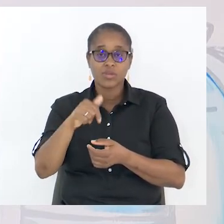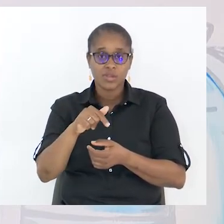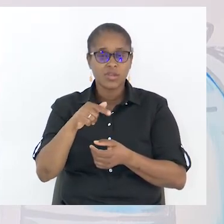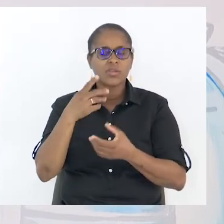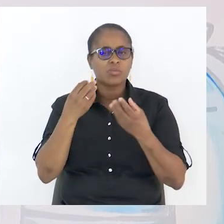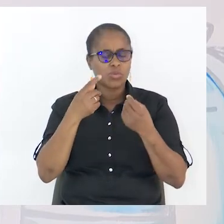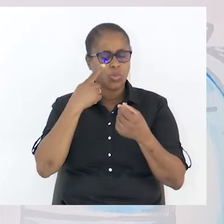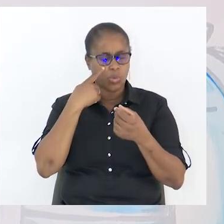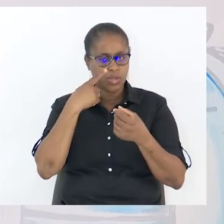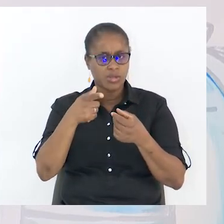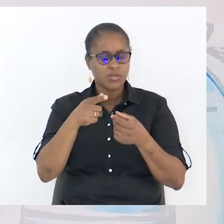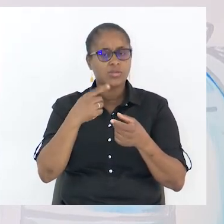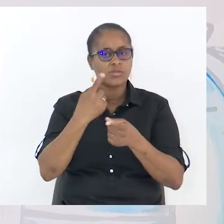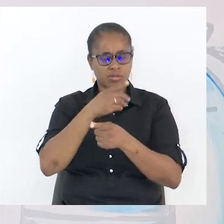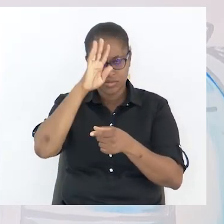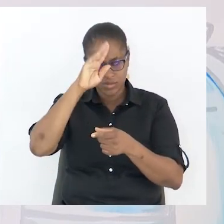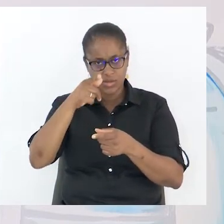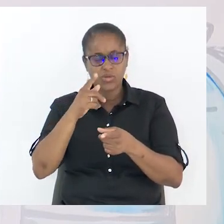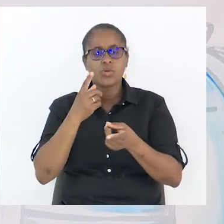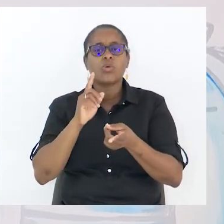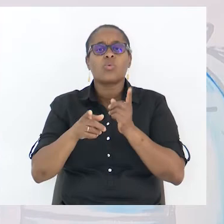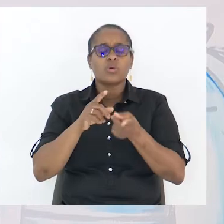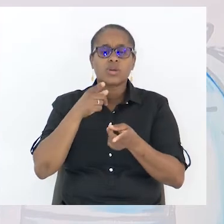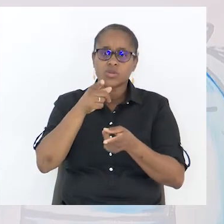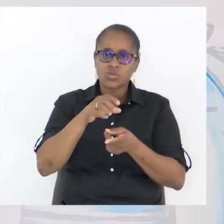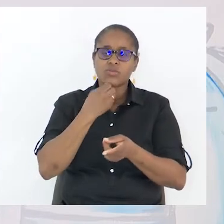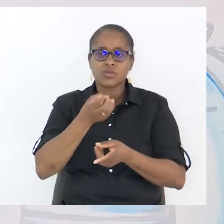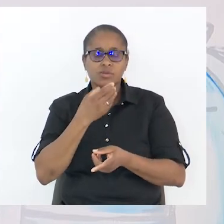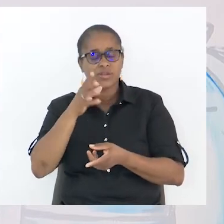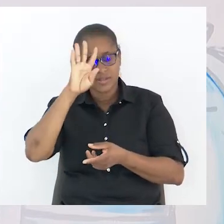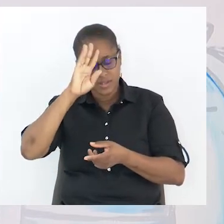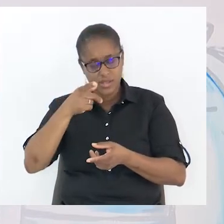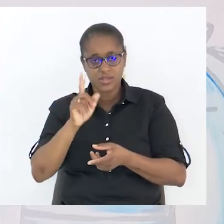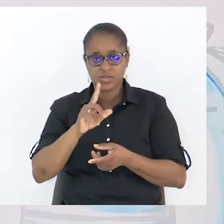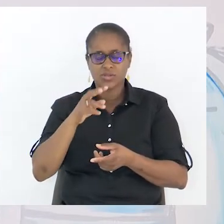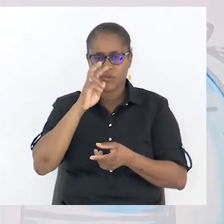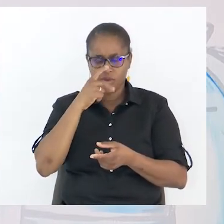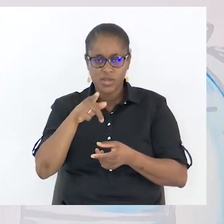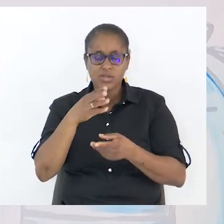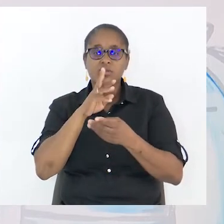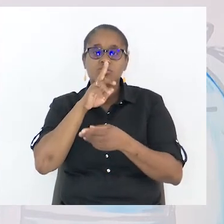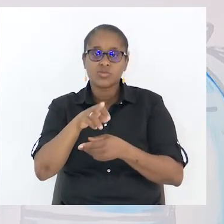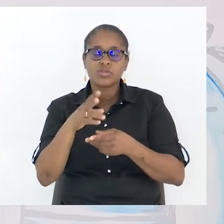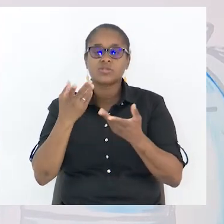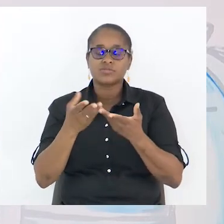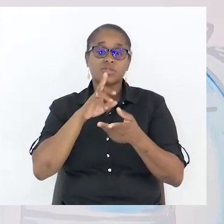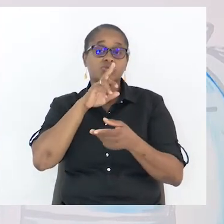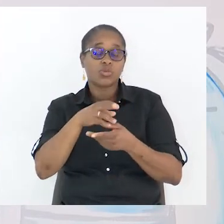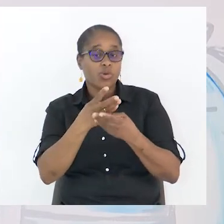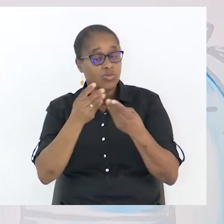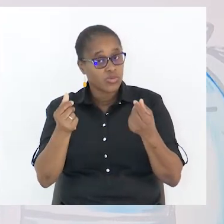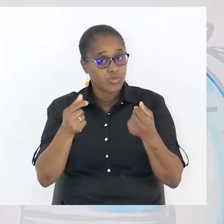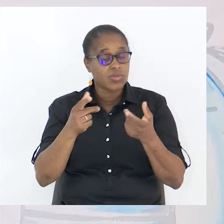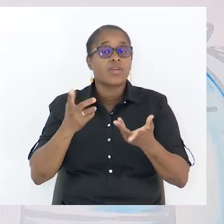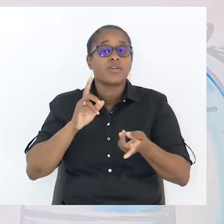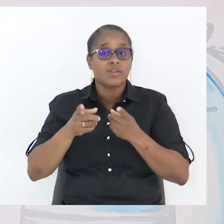conhecimento sobre aquilo que vais argumentar. E não te esqueças de focalizar nas soluções. As soluções é que